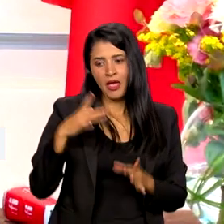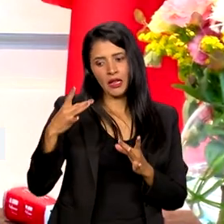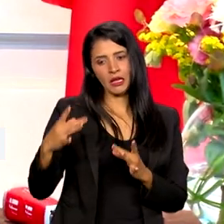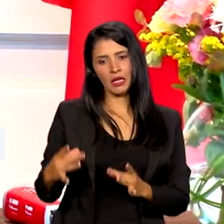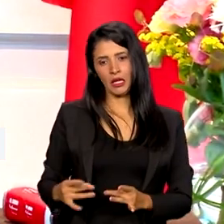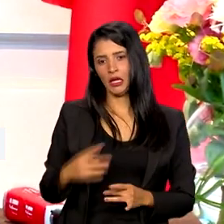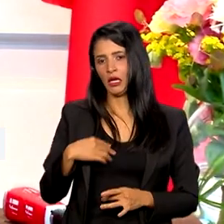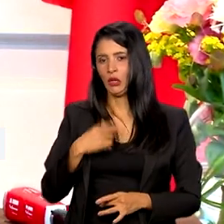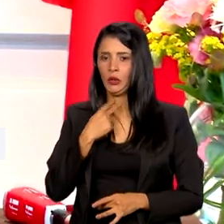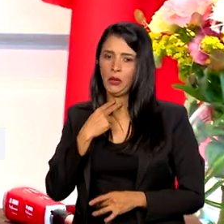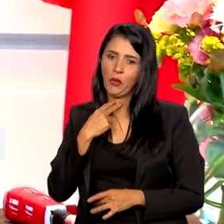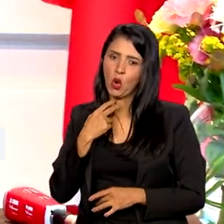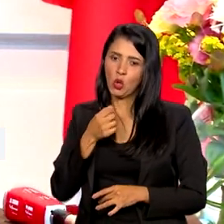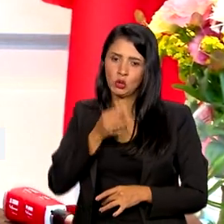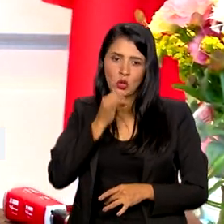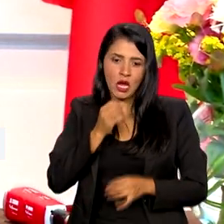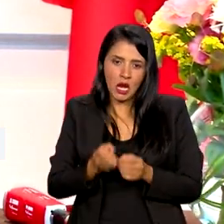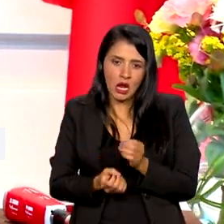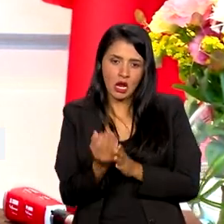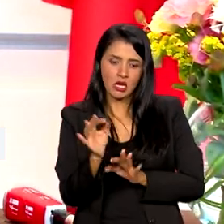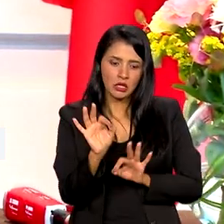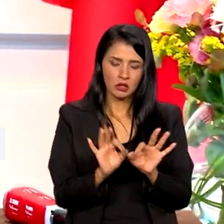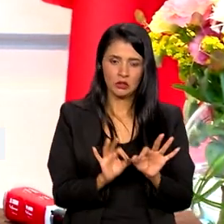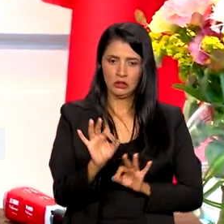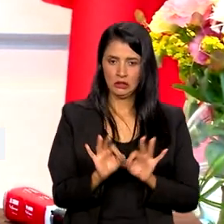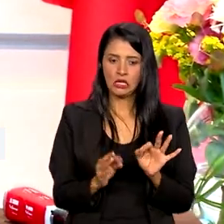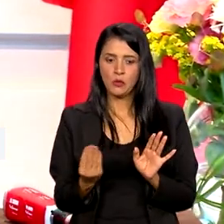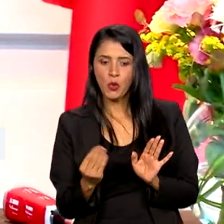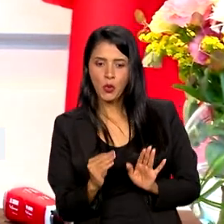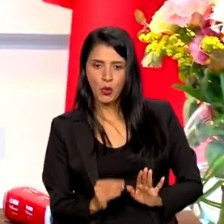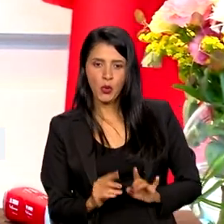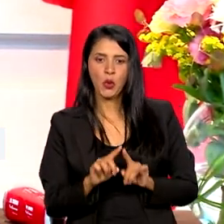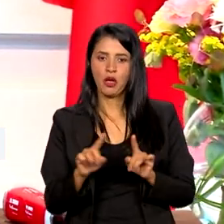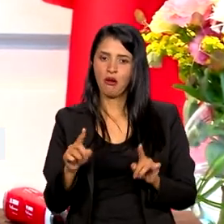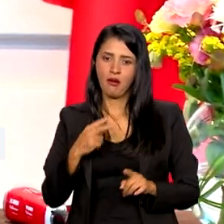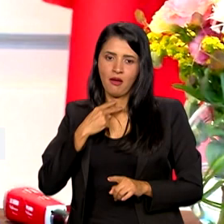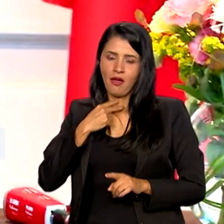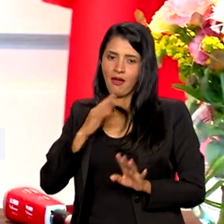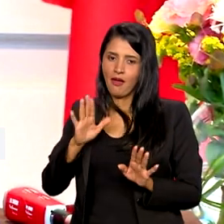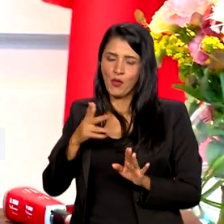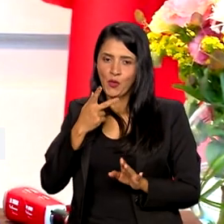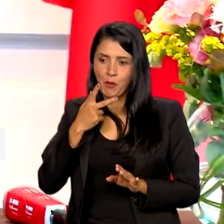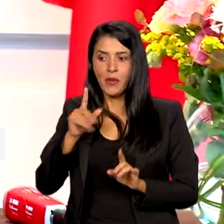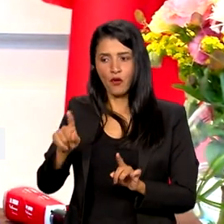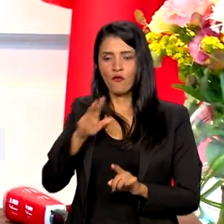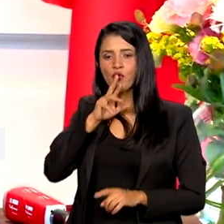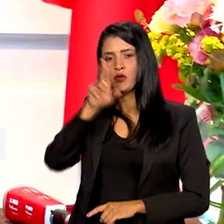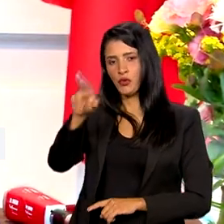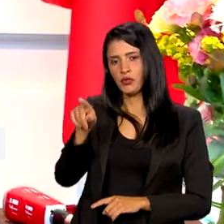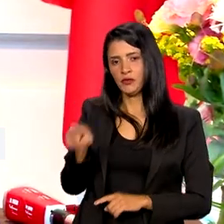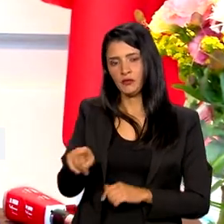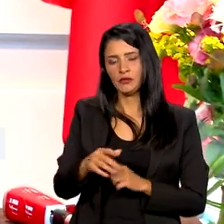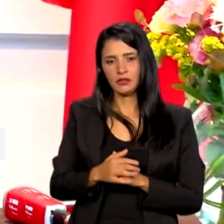detalhes, a gente está construindo. Mas eu vou te dar... Até porque eu não posso fazer isso sem a Ana, mas eu vou te responder.